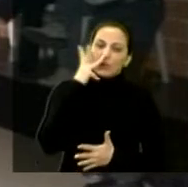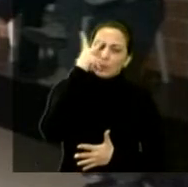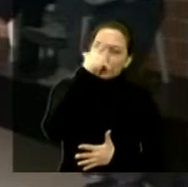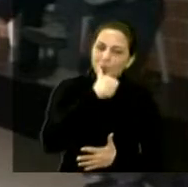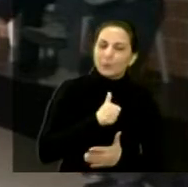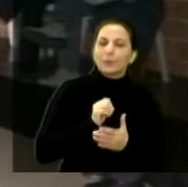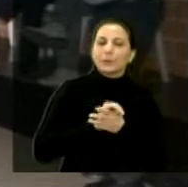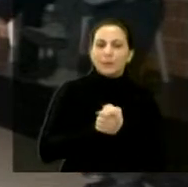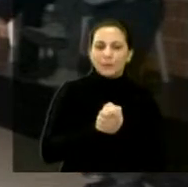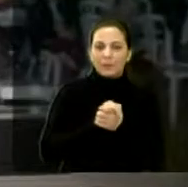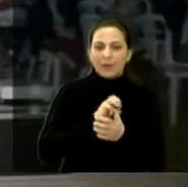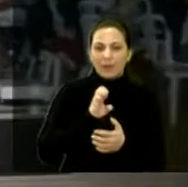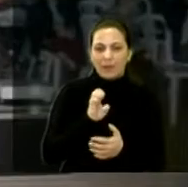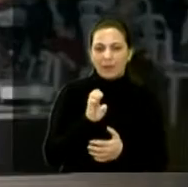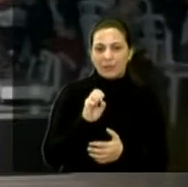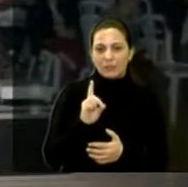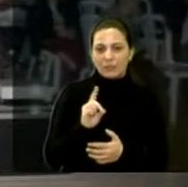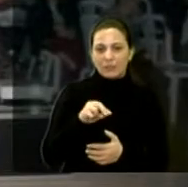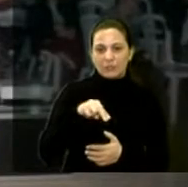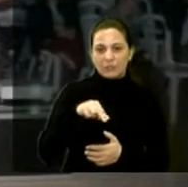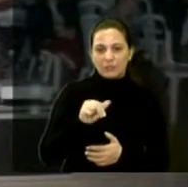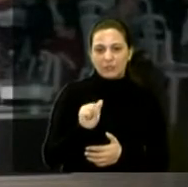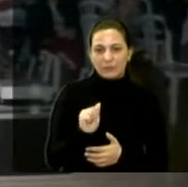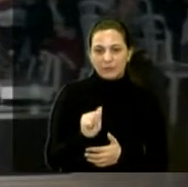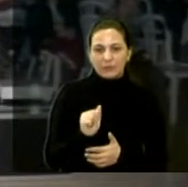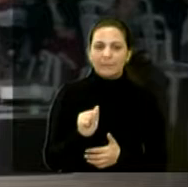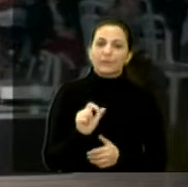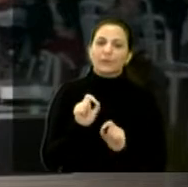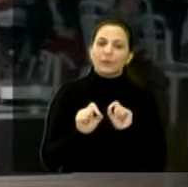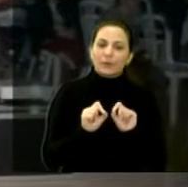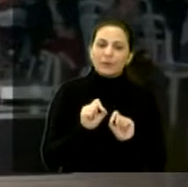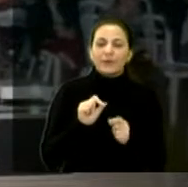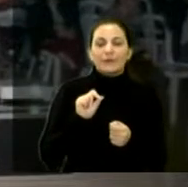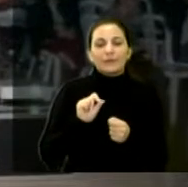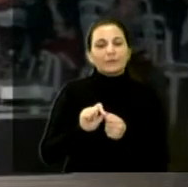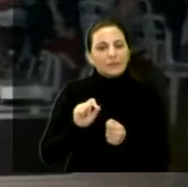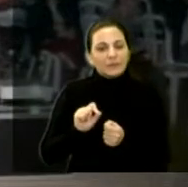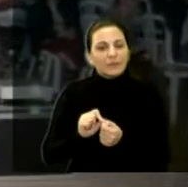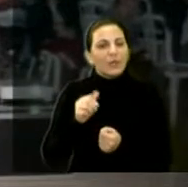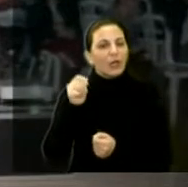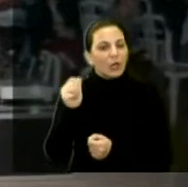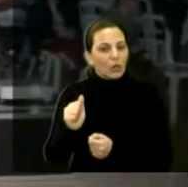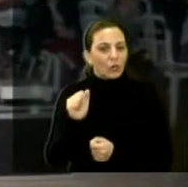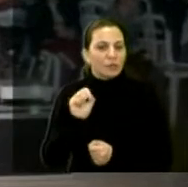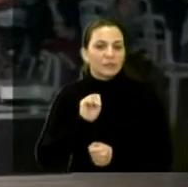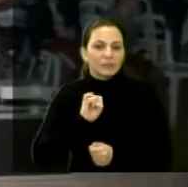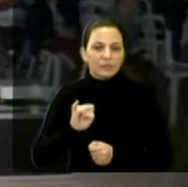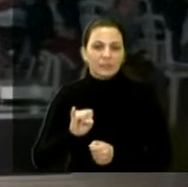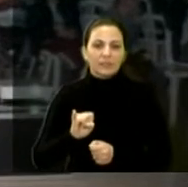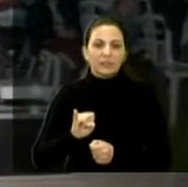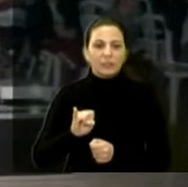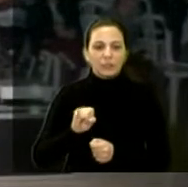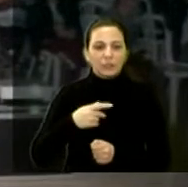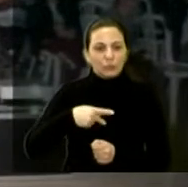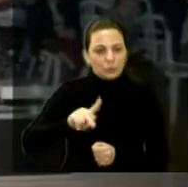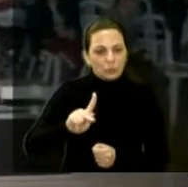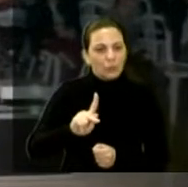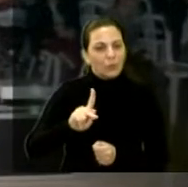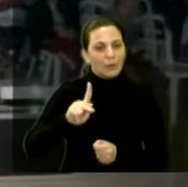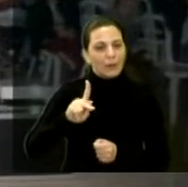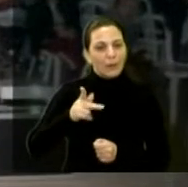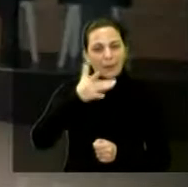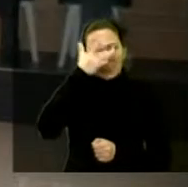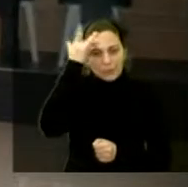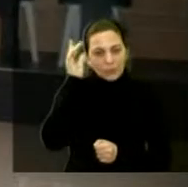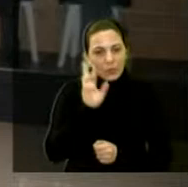Parabéns, Edna. E o que você faria de Araraquara se fosse sua? Cada um deve